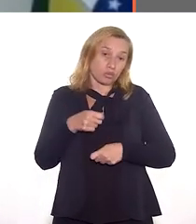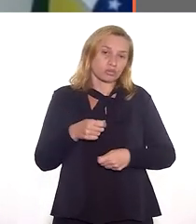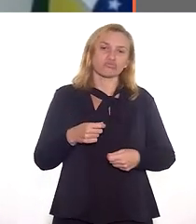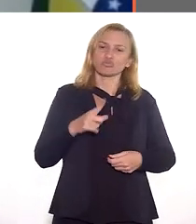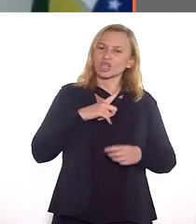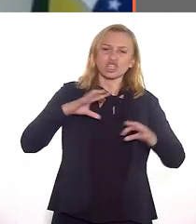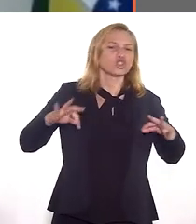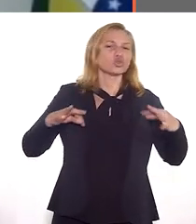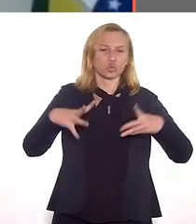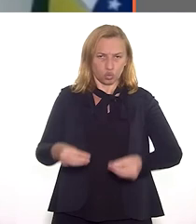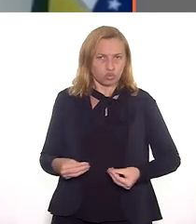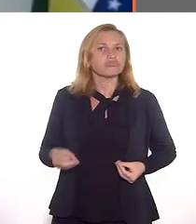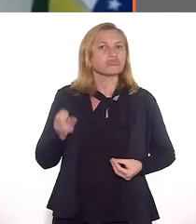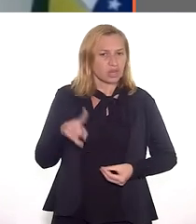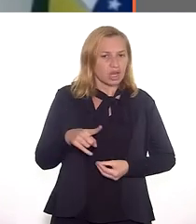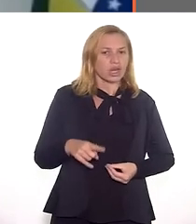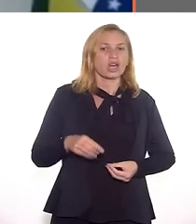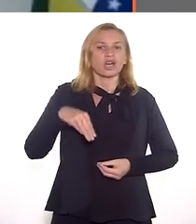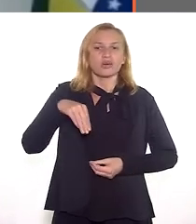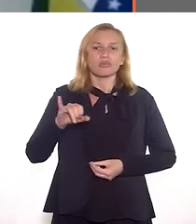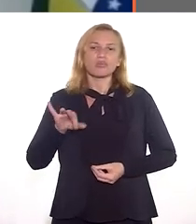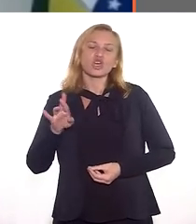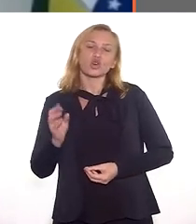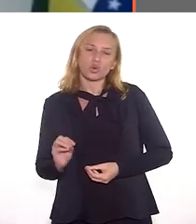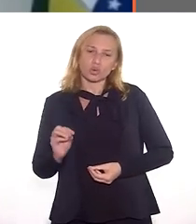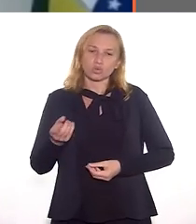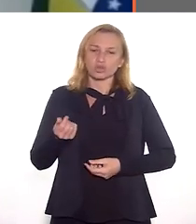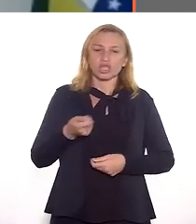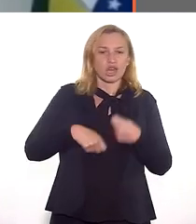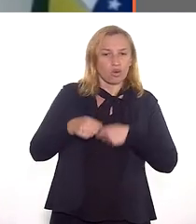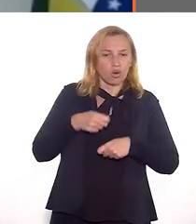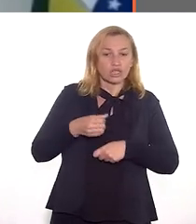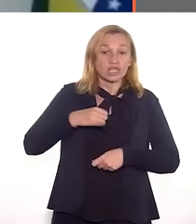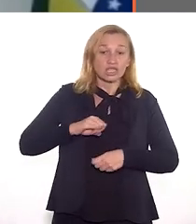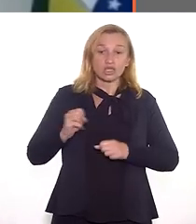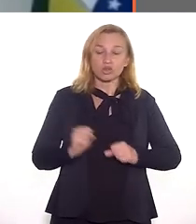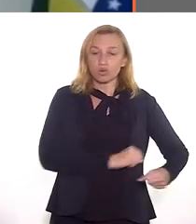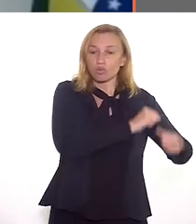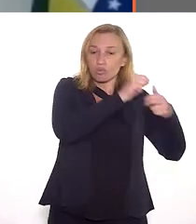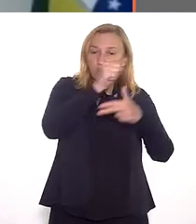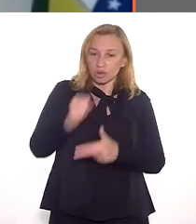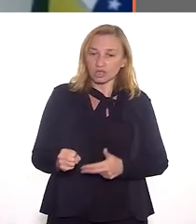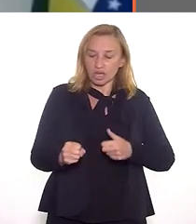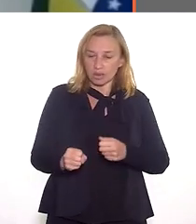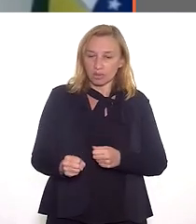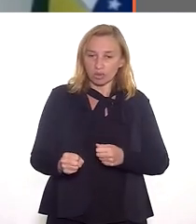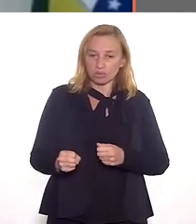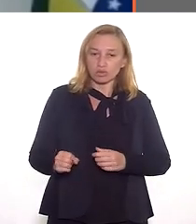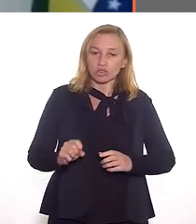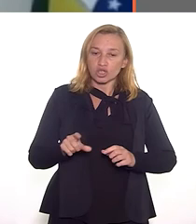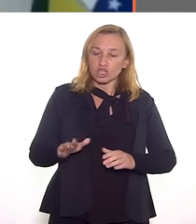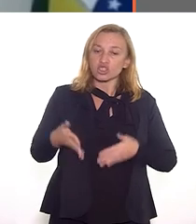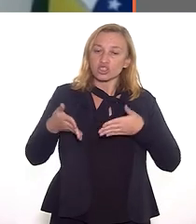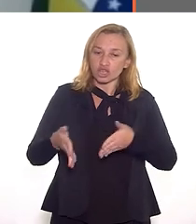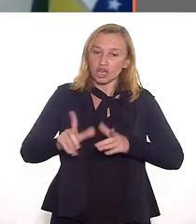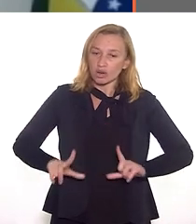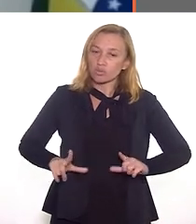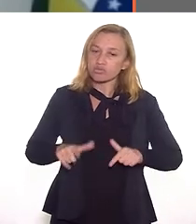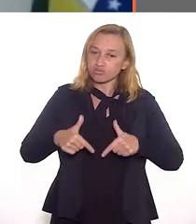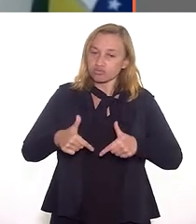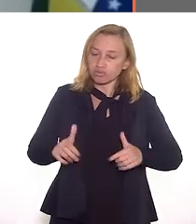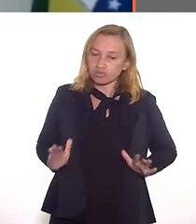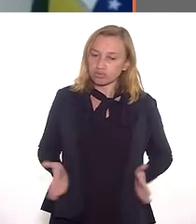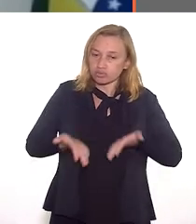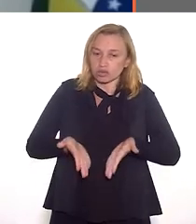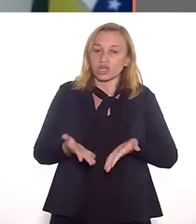série de iniciativas econômicas. Tem de tudo, tem de tudo. Micronegócios. Se o poder público chega com um